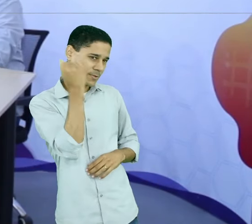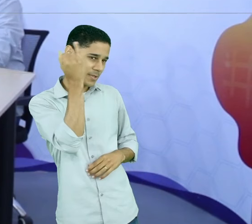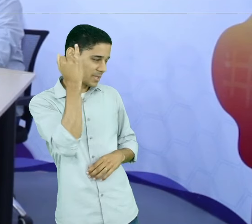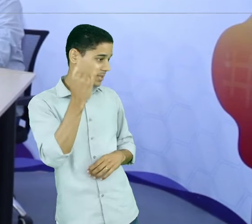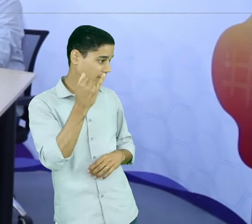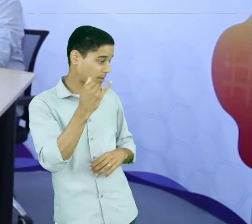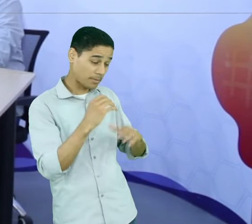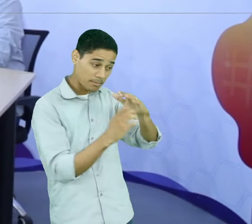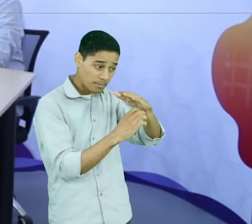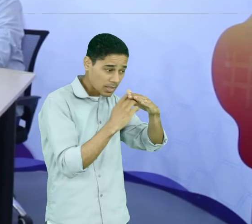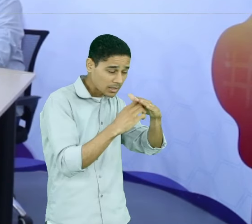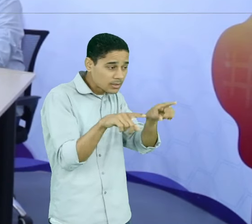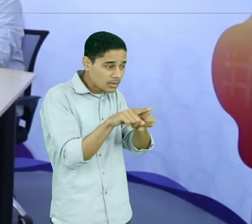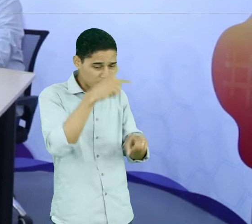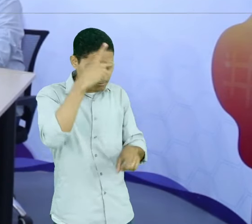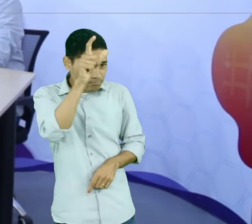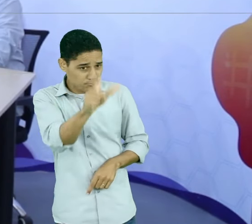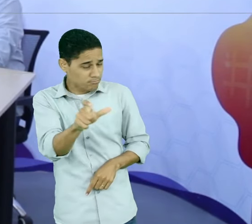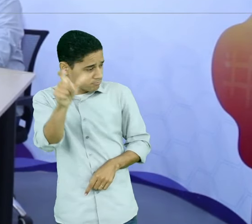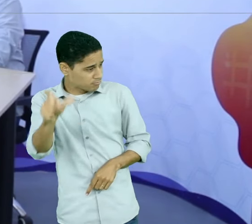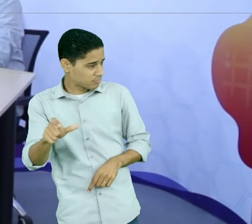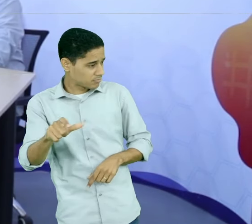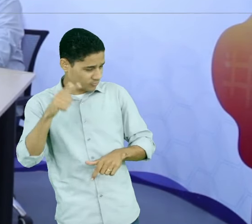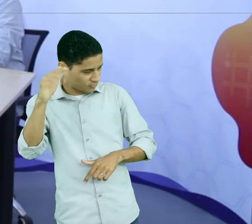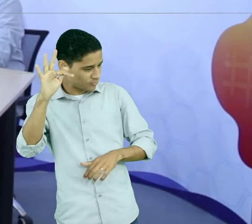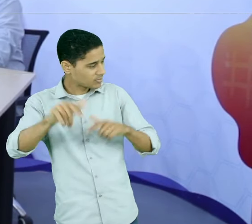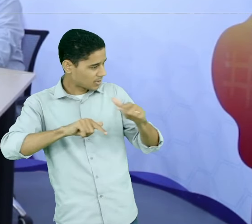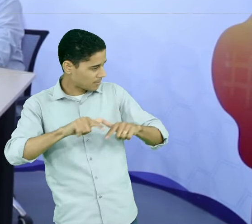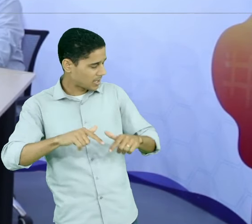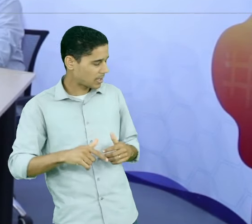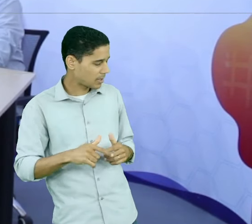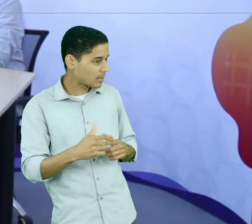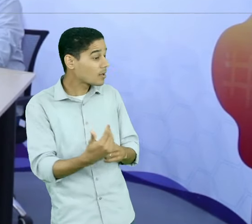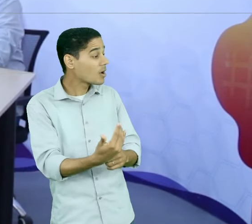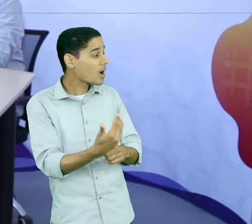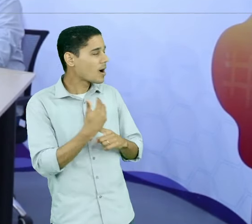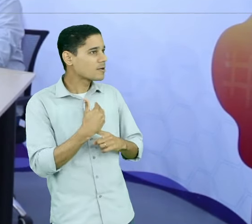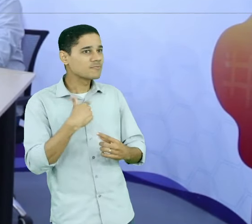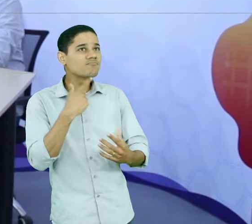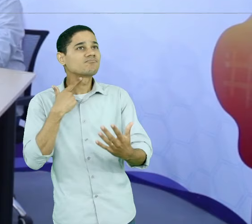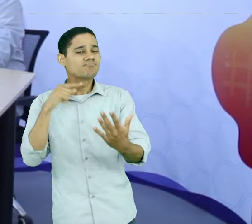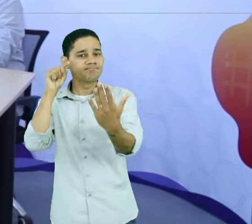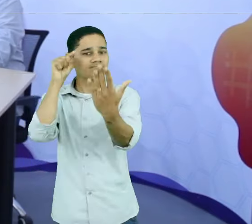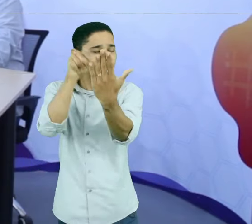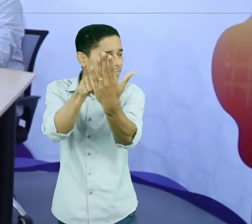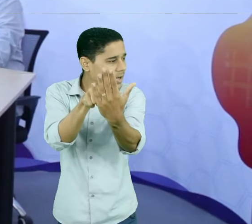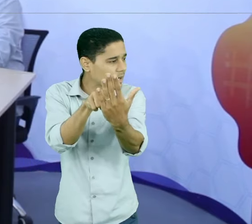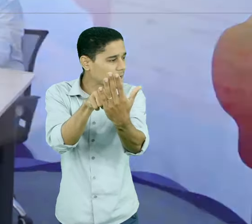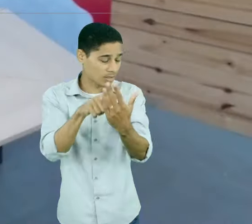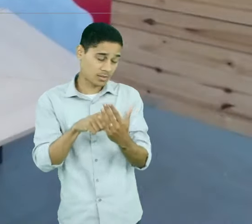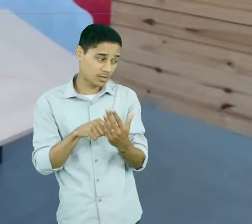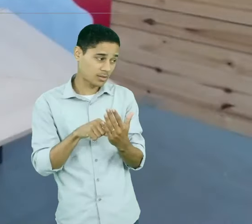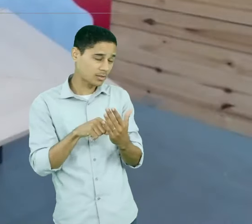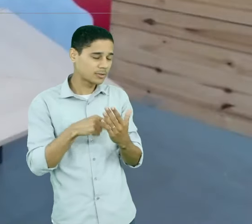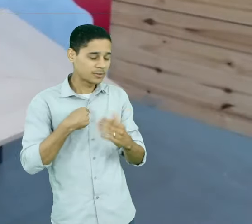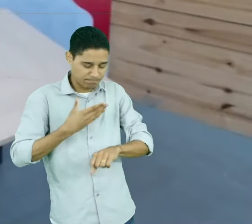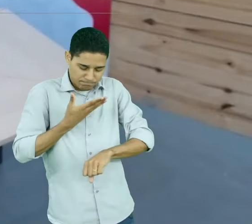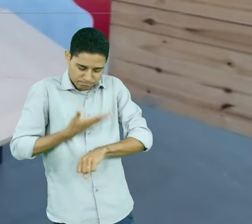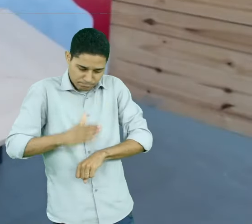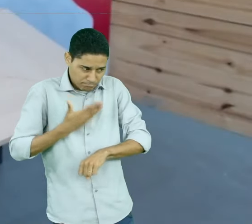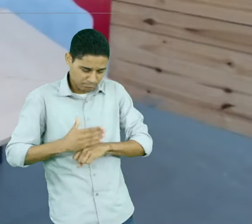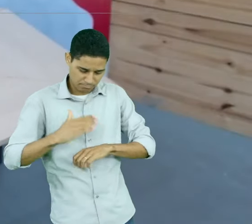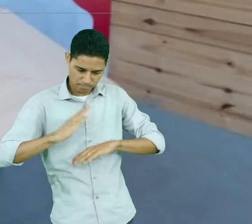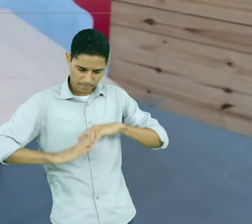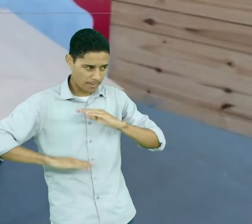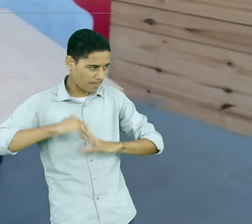inclusive, nos dá a oportunidade de definir metas, desenvolver habilidades e